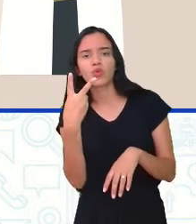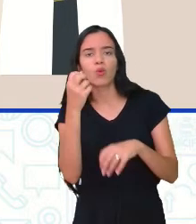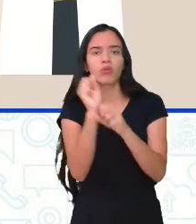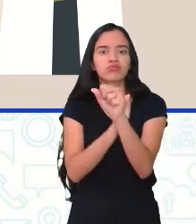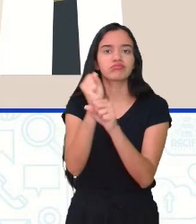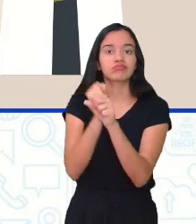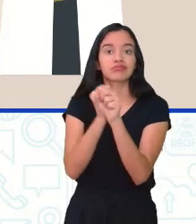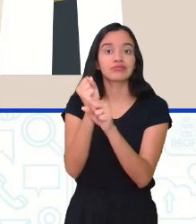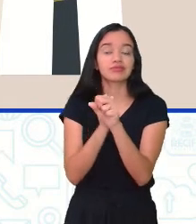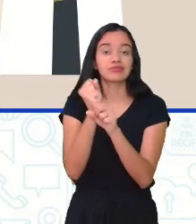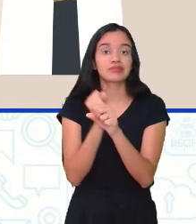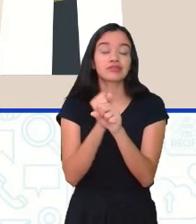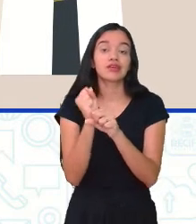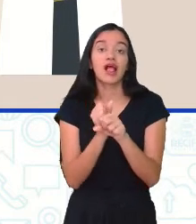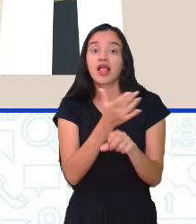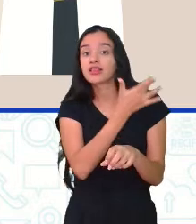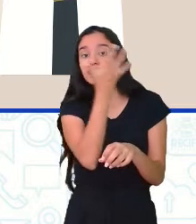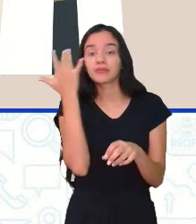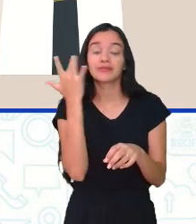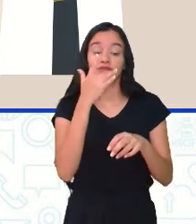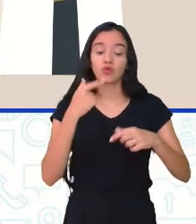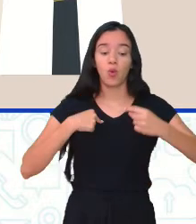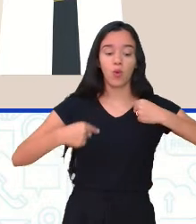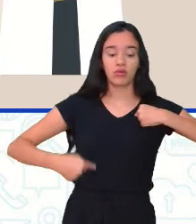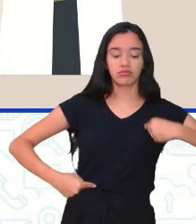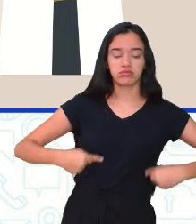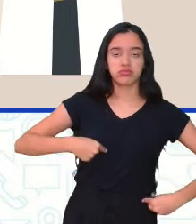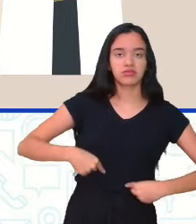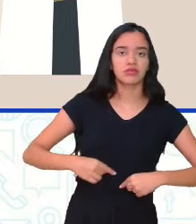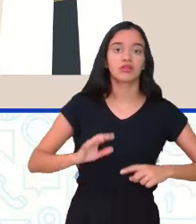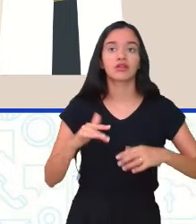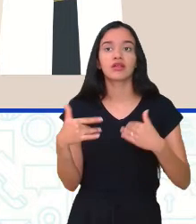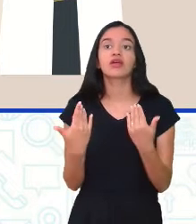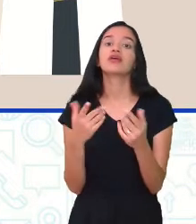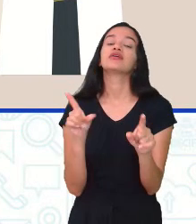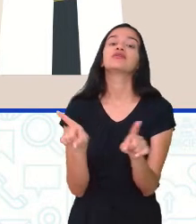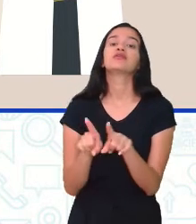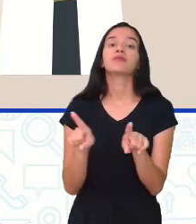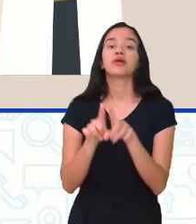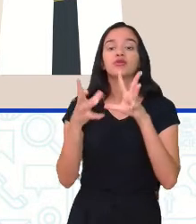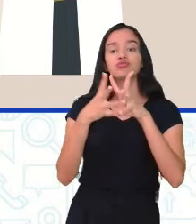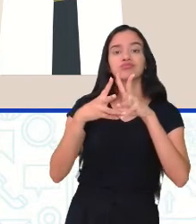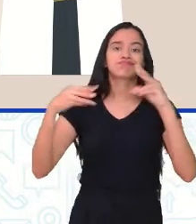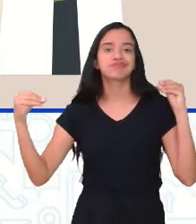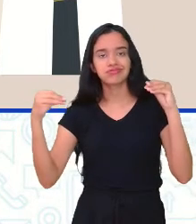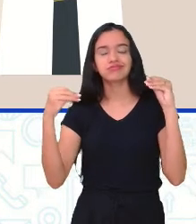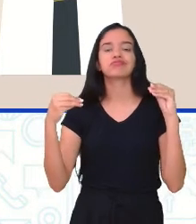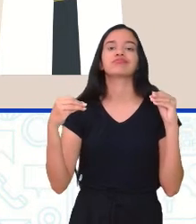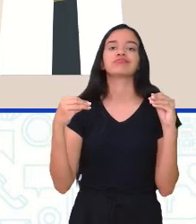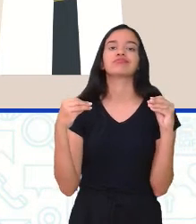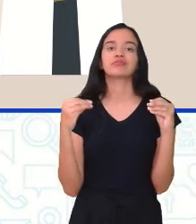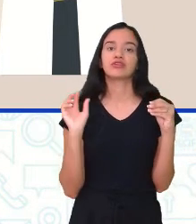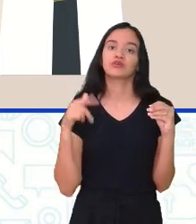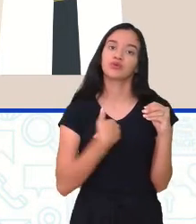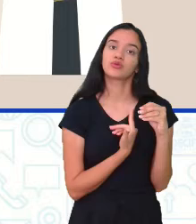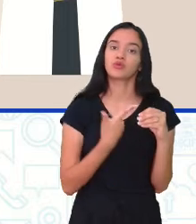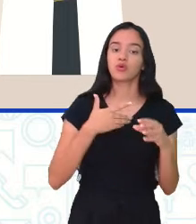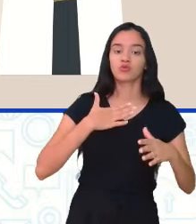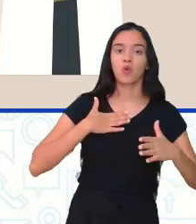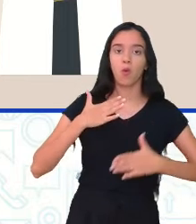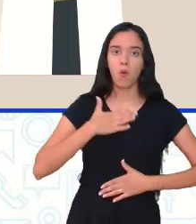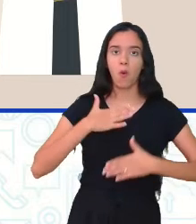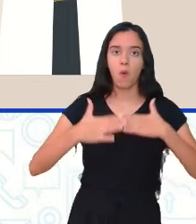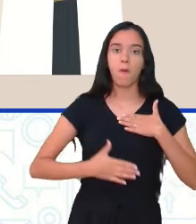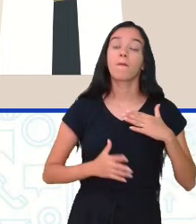sistema imunológico da maioria das pessoas é capaz de destruir o HPV e eliminá-lo por completo do nosso organismo.